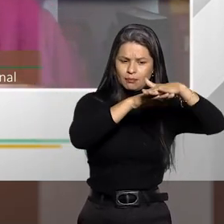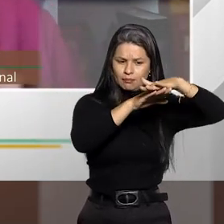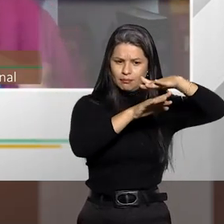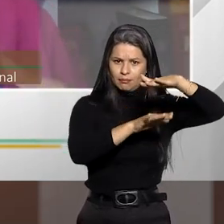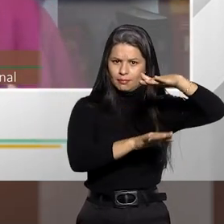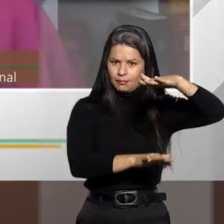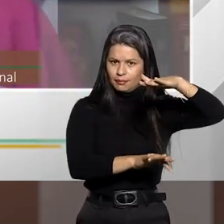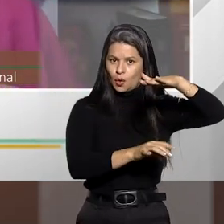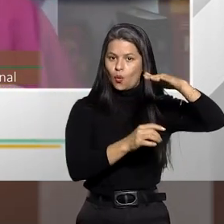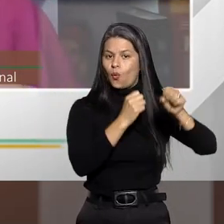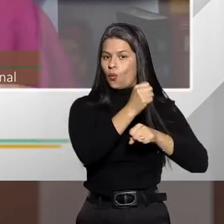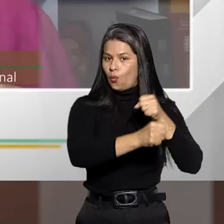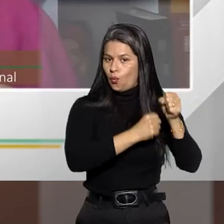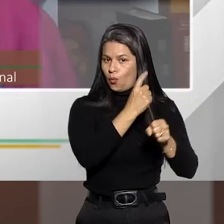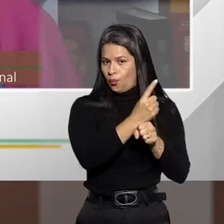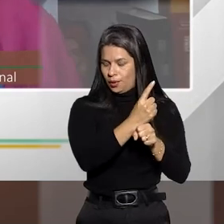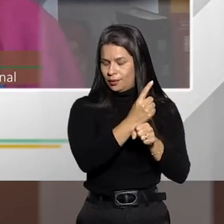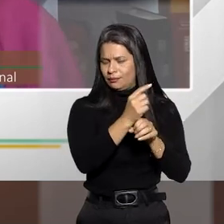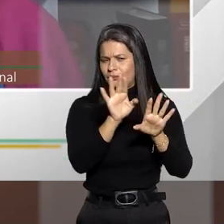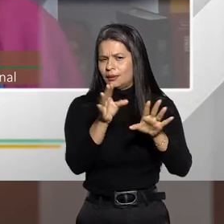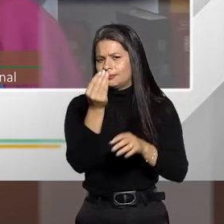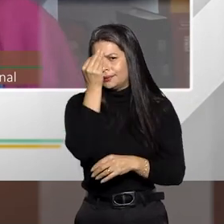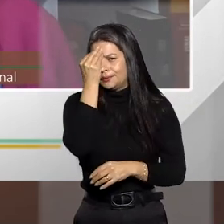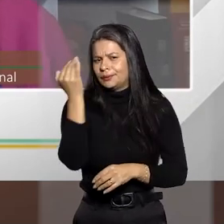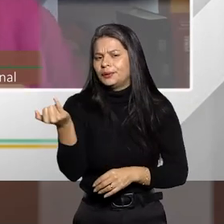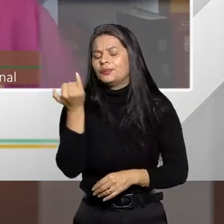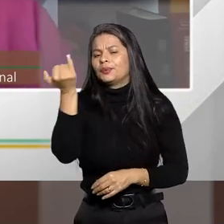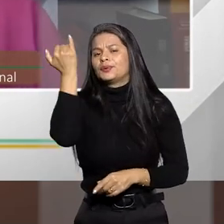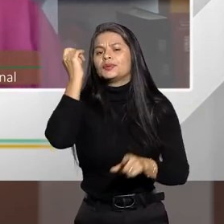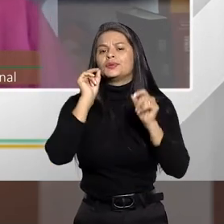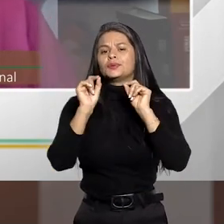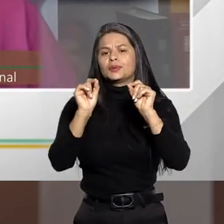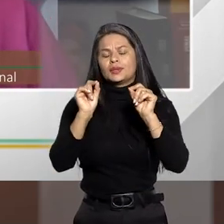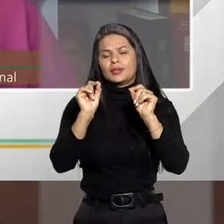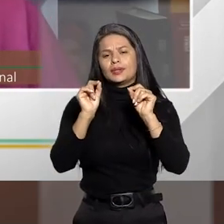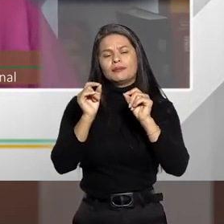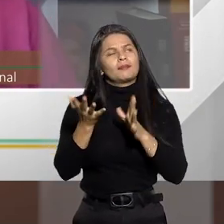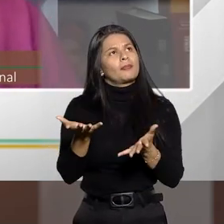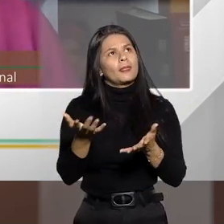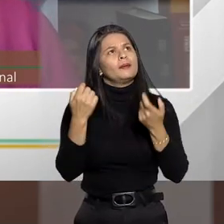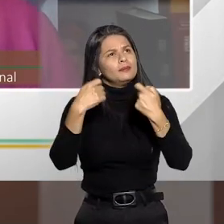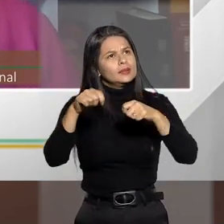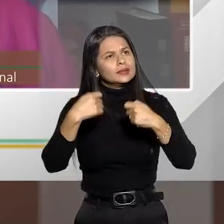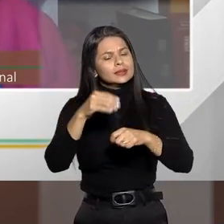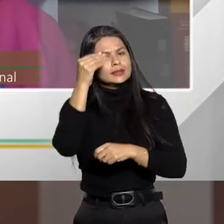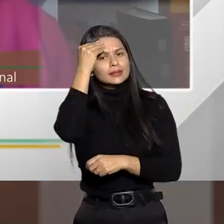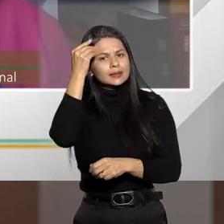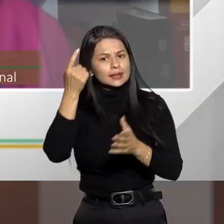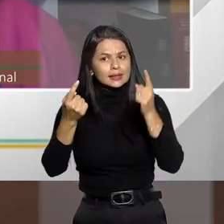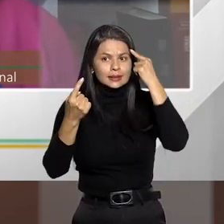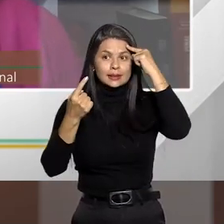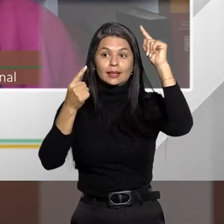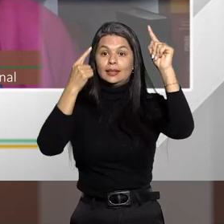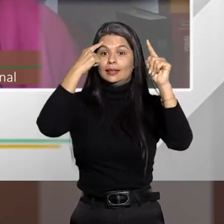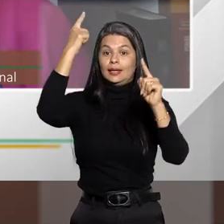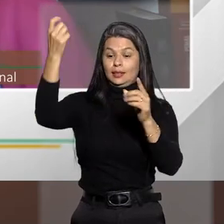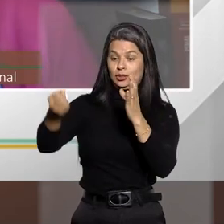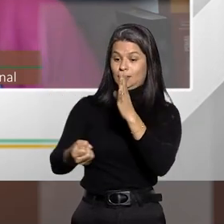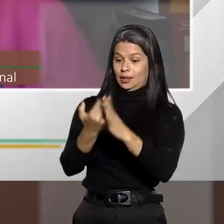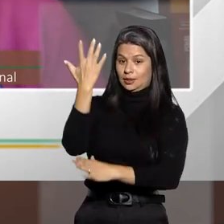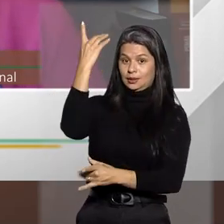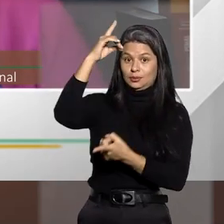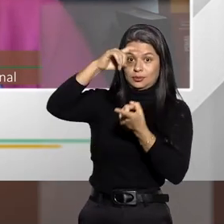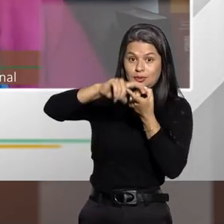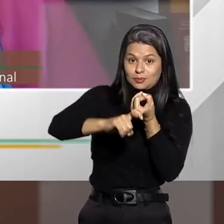E aí, o importante aqui, dentro dessa situação, é entender que a ideia de criação da suspensão condicional do processo